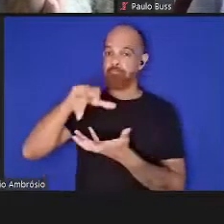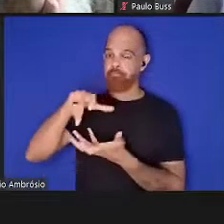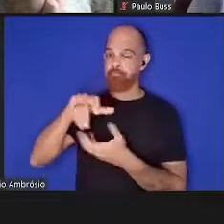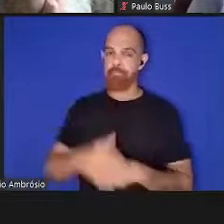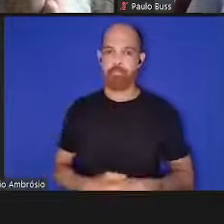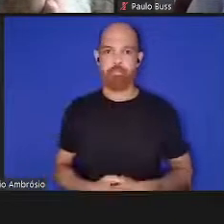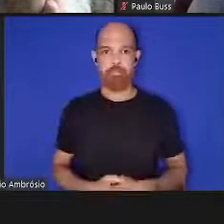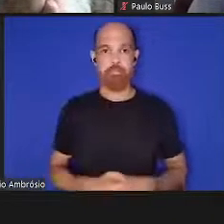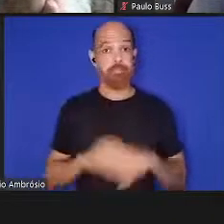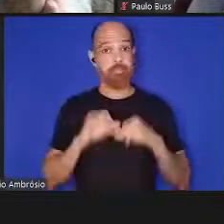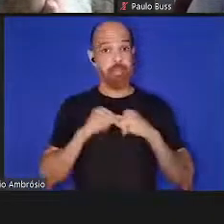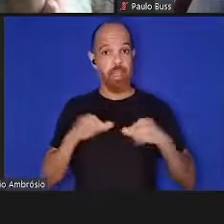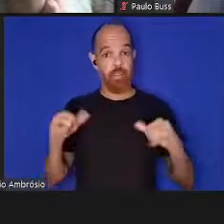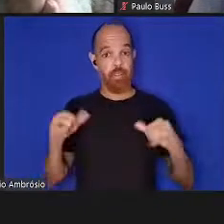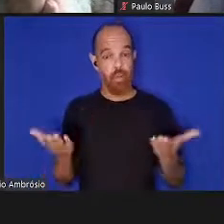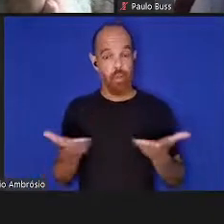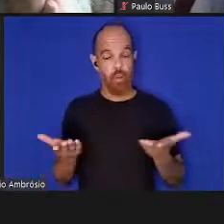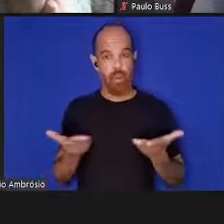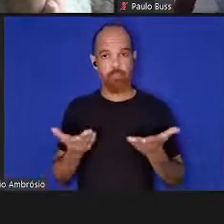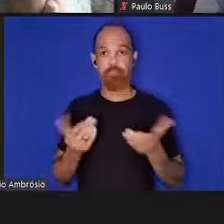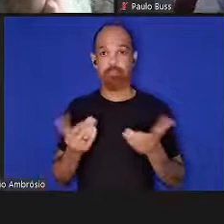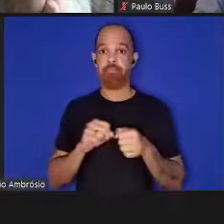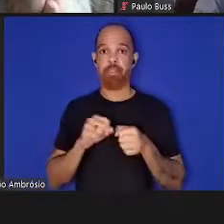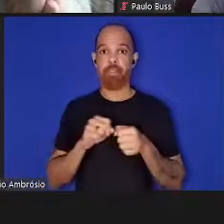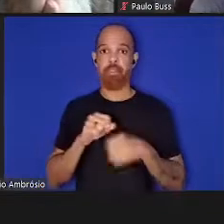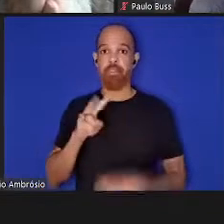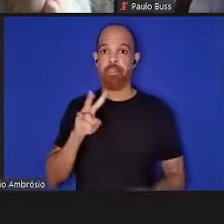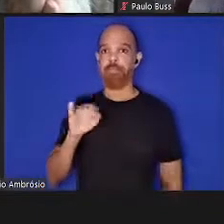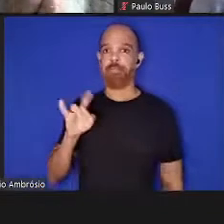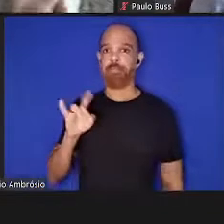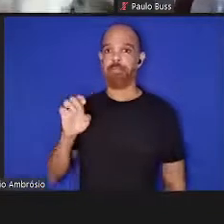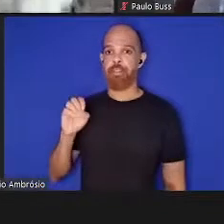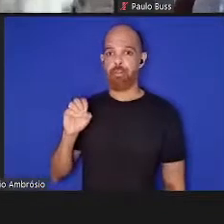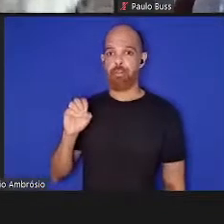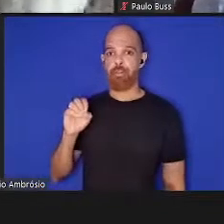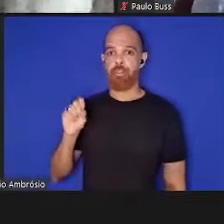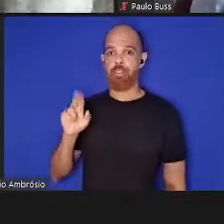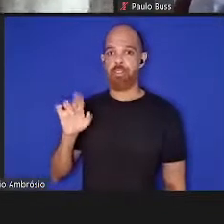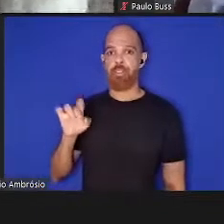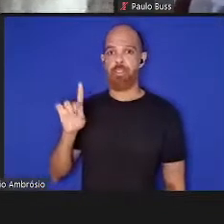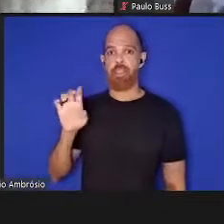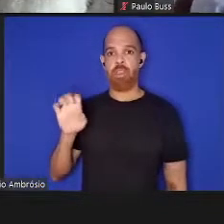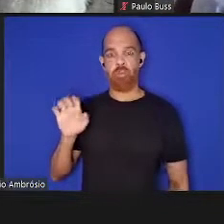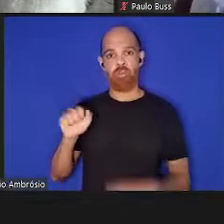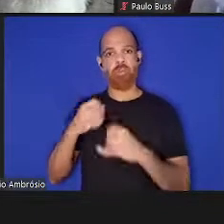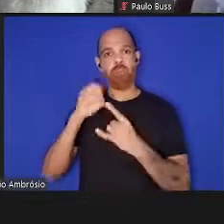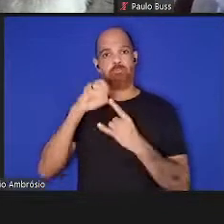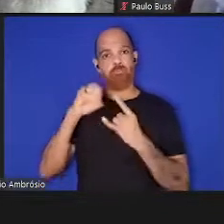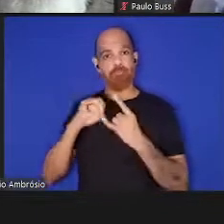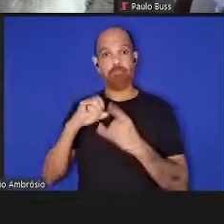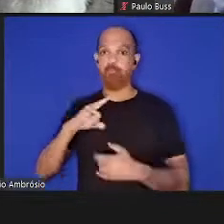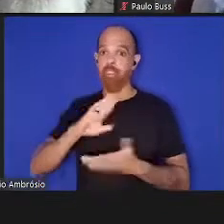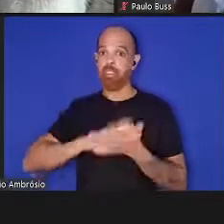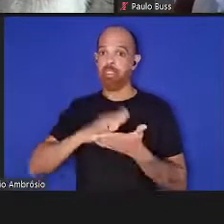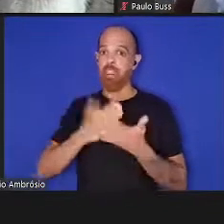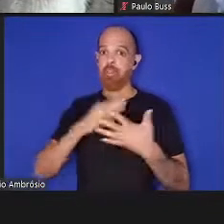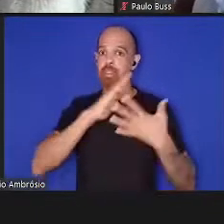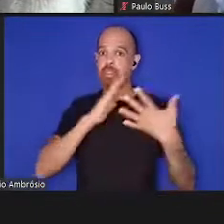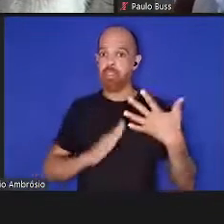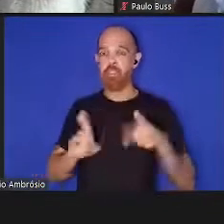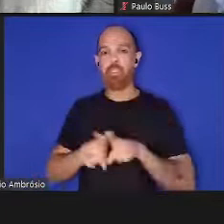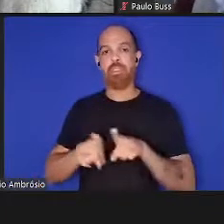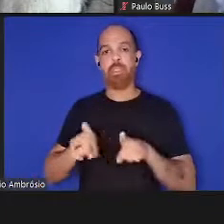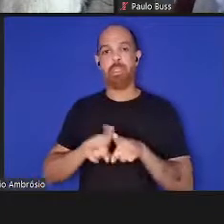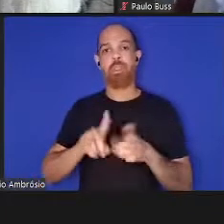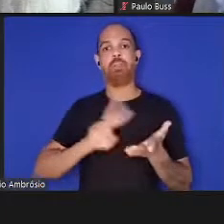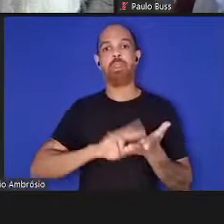essa transmissão está sendo realizada pela Vídeo Saúde Distribuidora da Fiocruz e contará com intérpretes de Libras e também com intérpretes